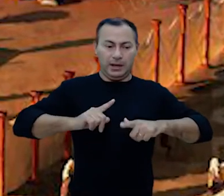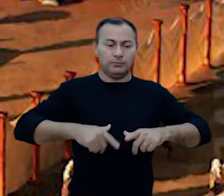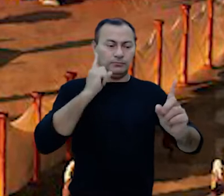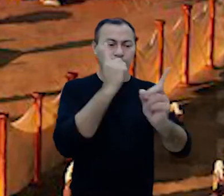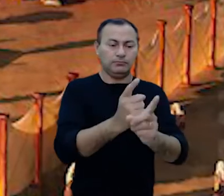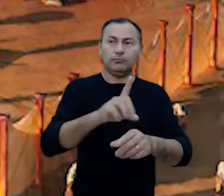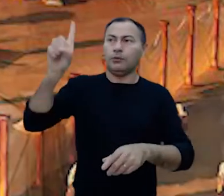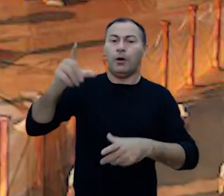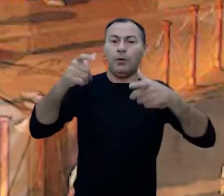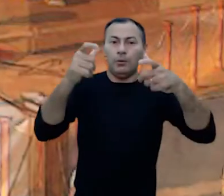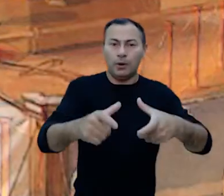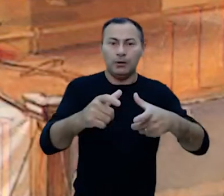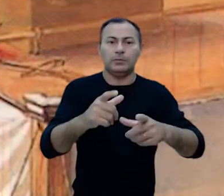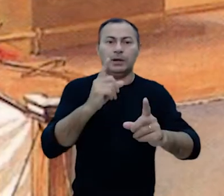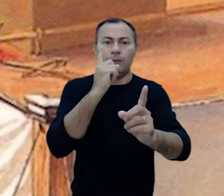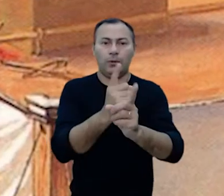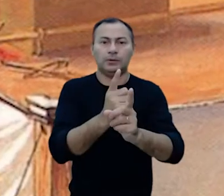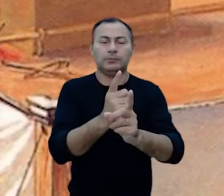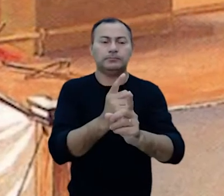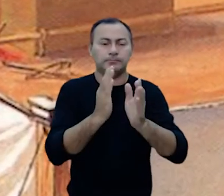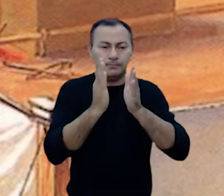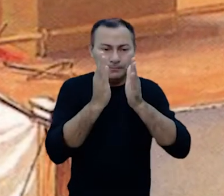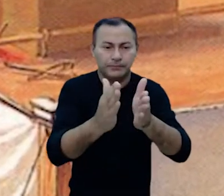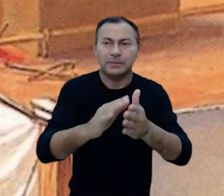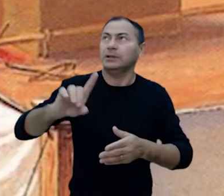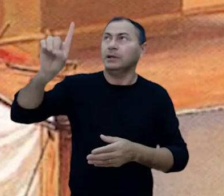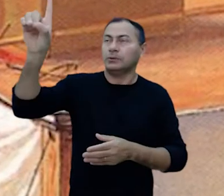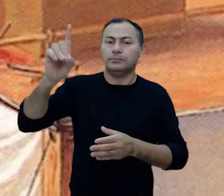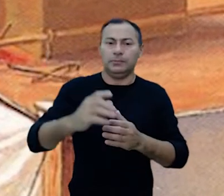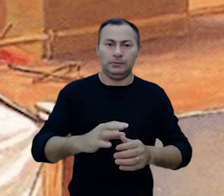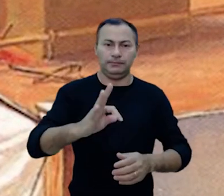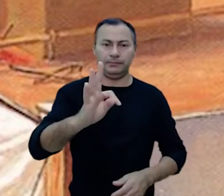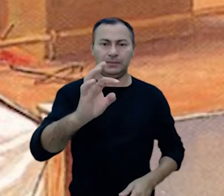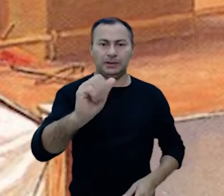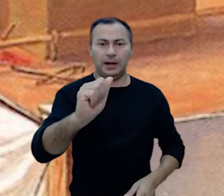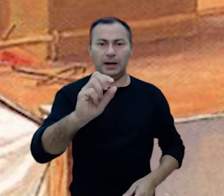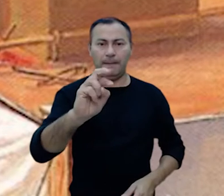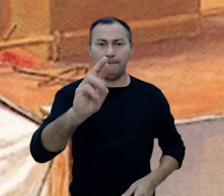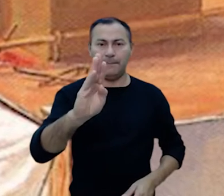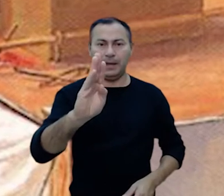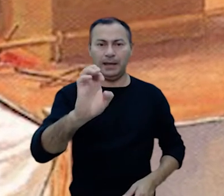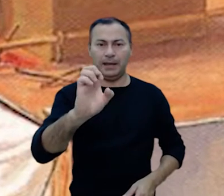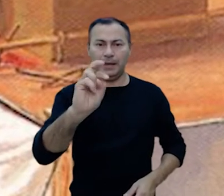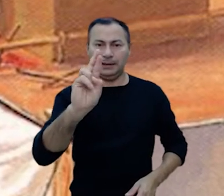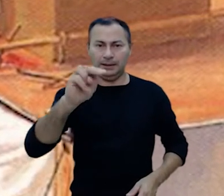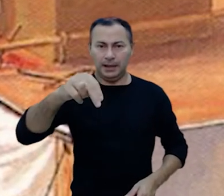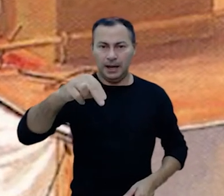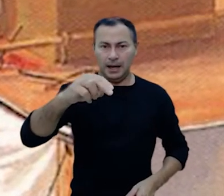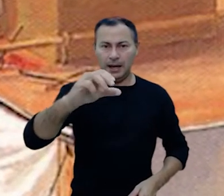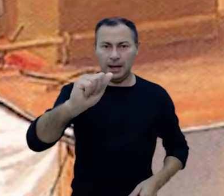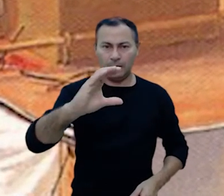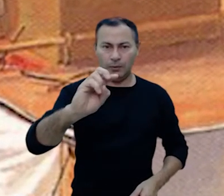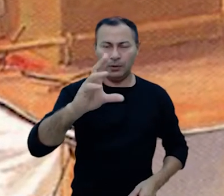encontravam com Deus. Esse foi o lugar onde eles encontraram a direção de Deus. O tabernáculo não somente nos fala de adoração,